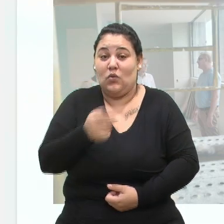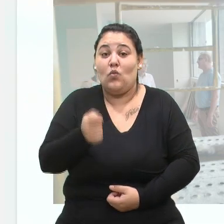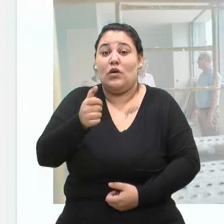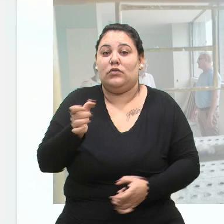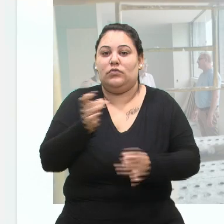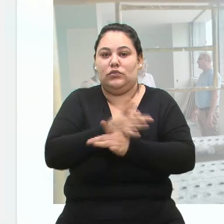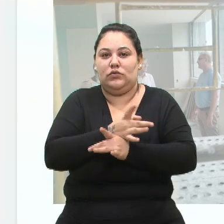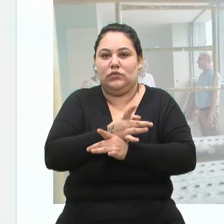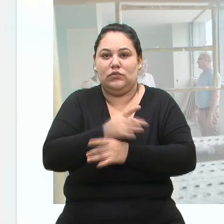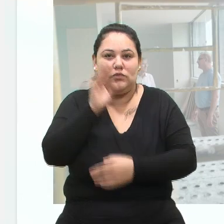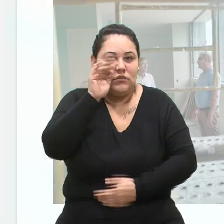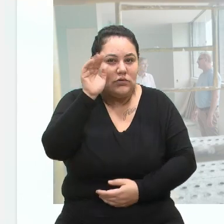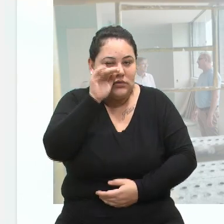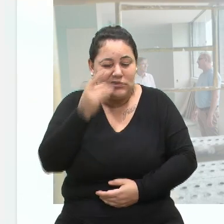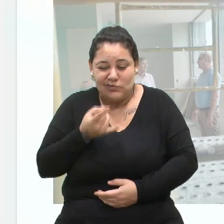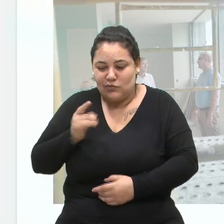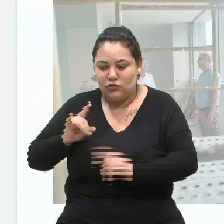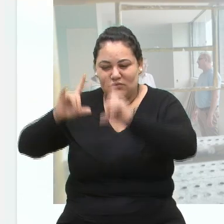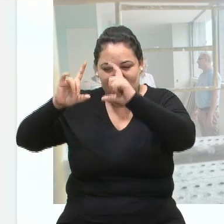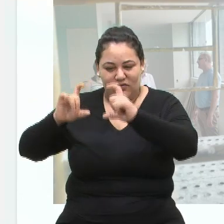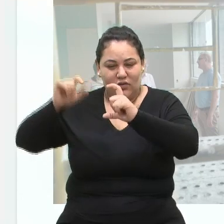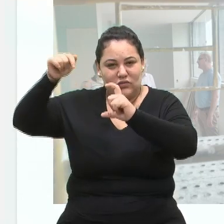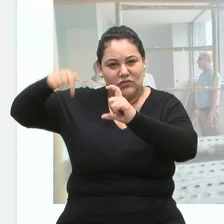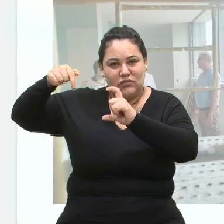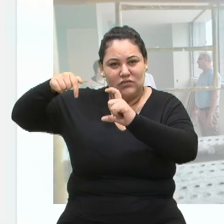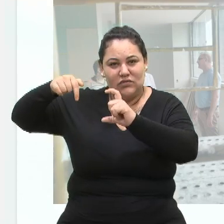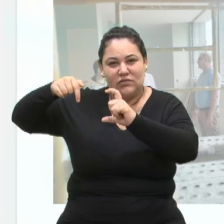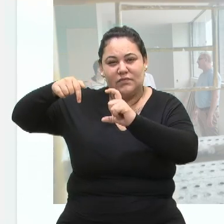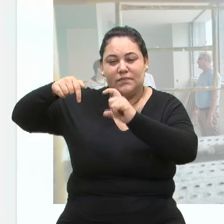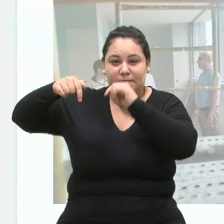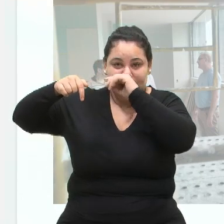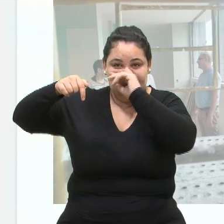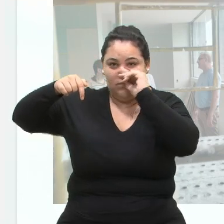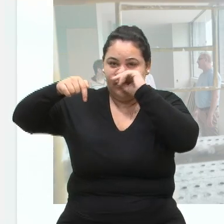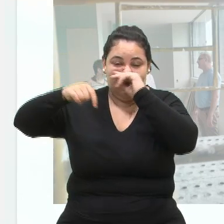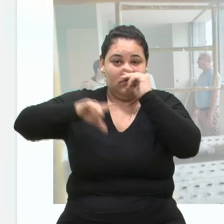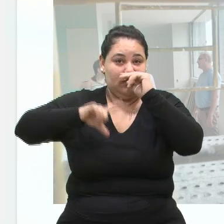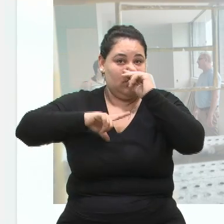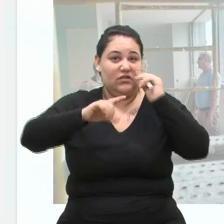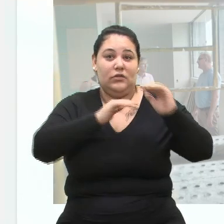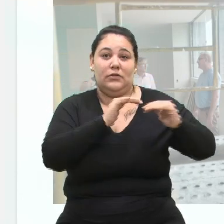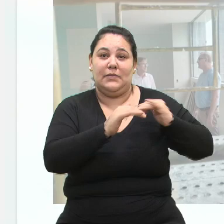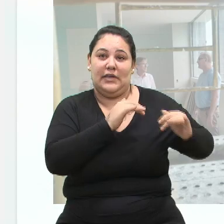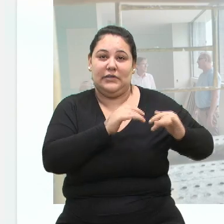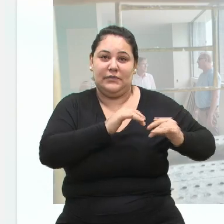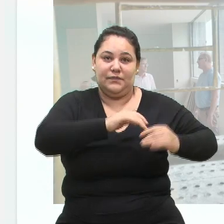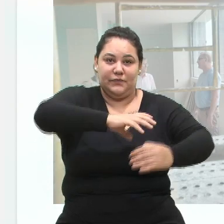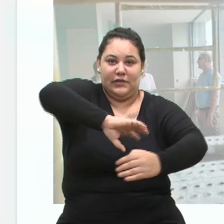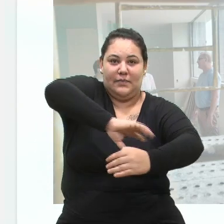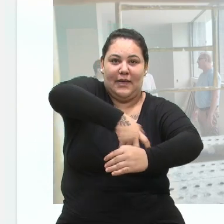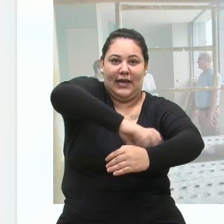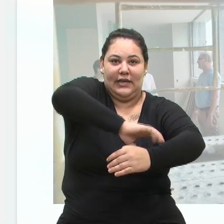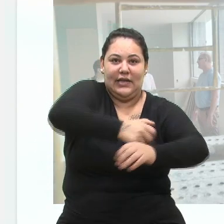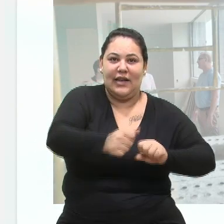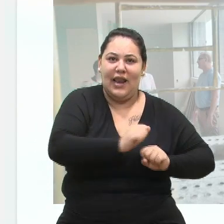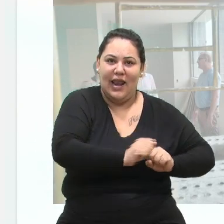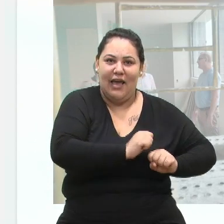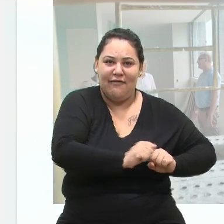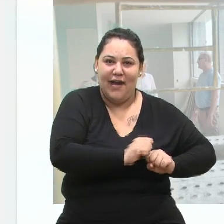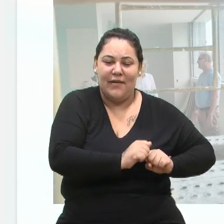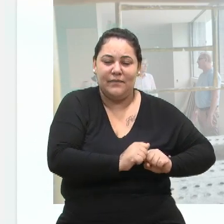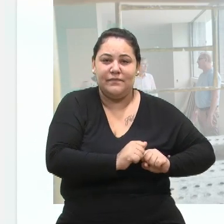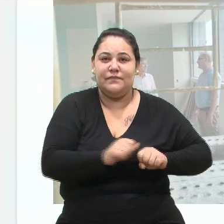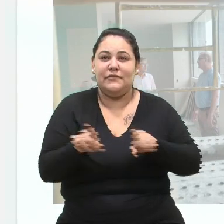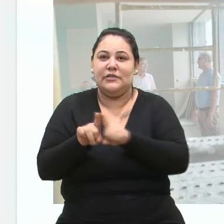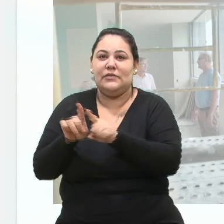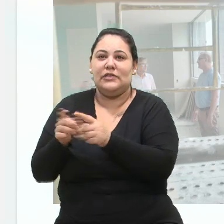essa terceira foto, que é essa última foto. Ali estão os maquinários, a lavadora e a secadora. Aí vai